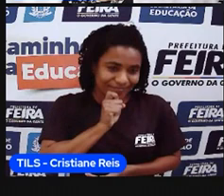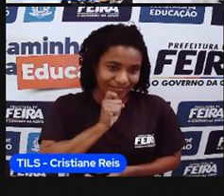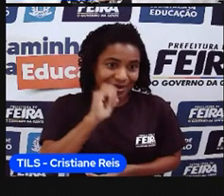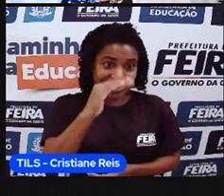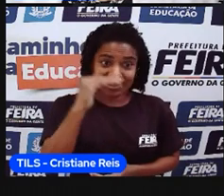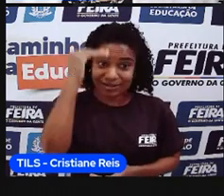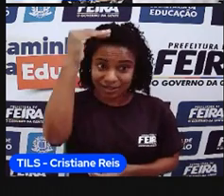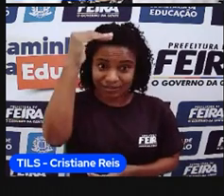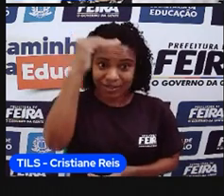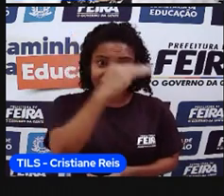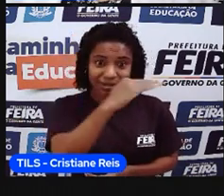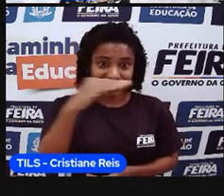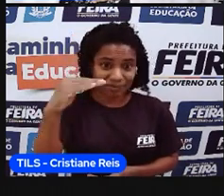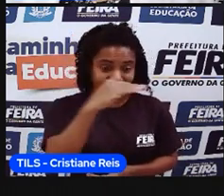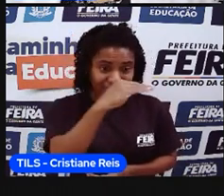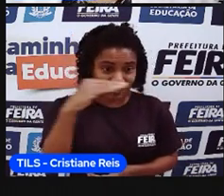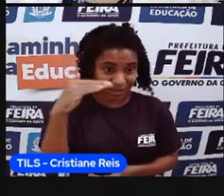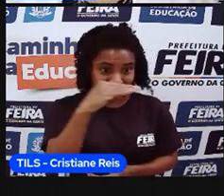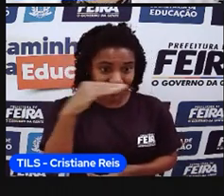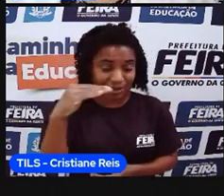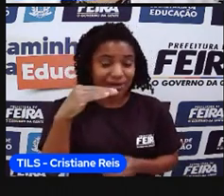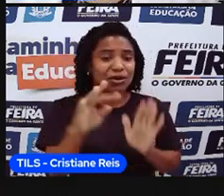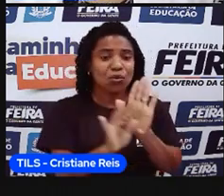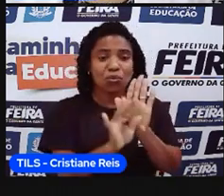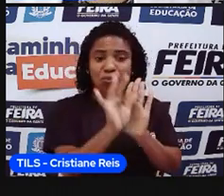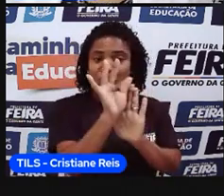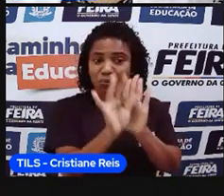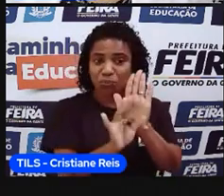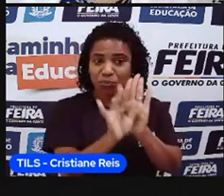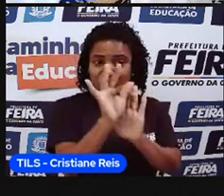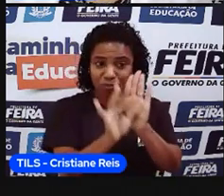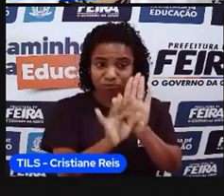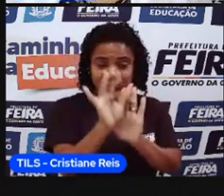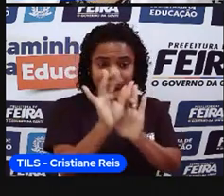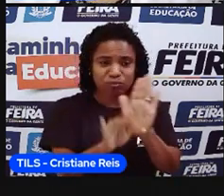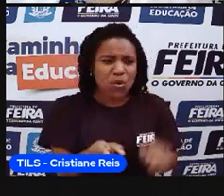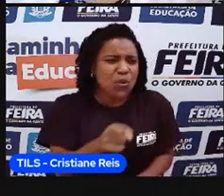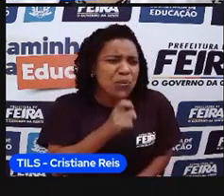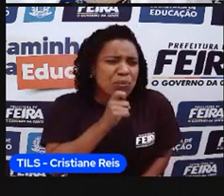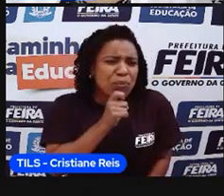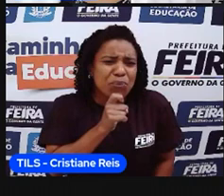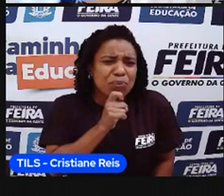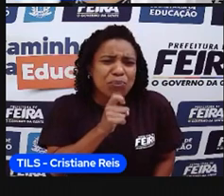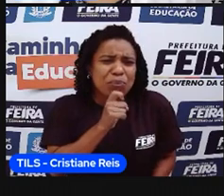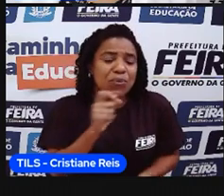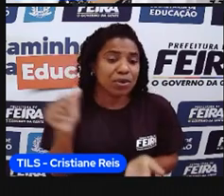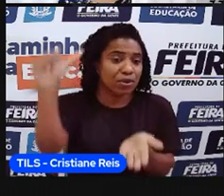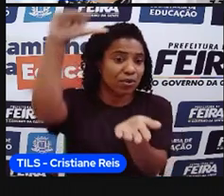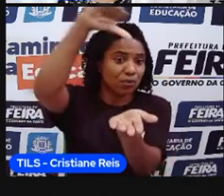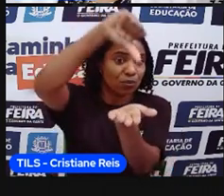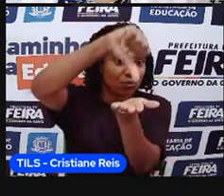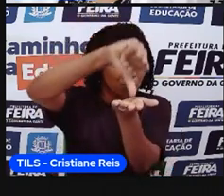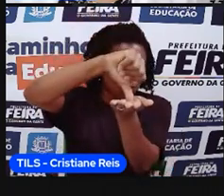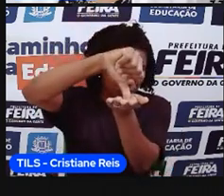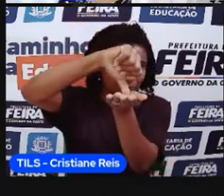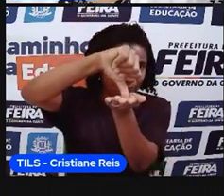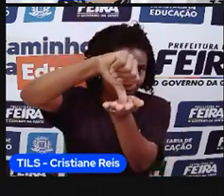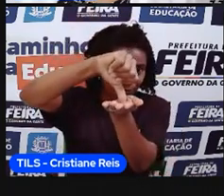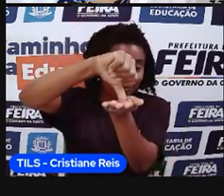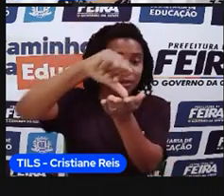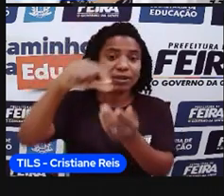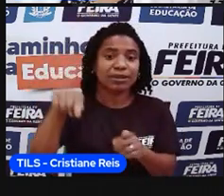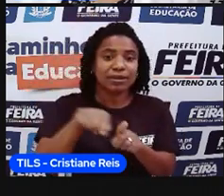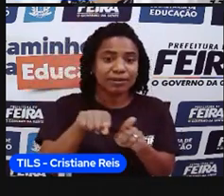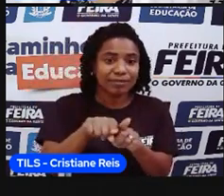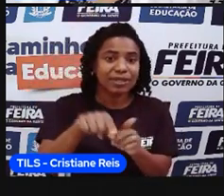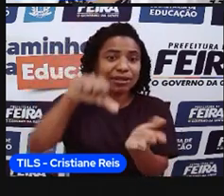Antártica, que é aquelas zonas, né, que as temperaturas são baixas, né, o lugar é frio o tempo todo. E nós temos a zona